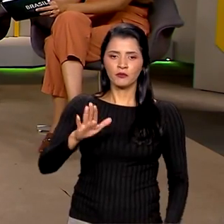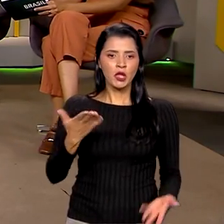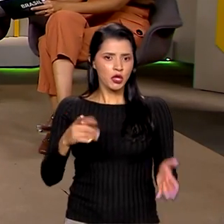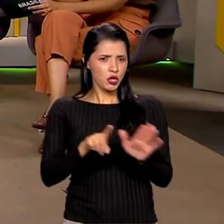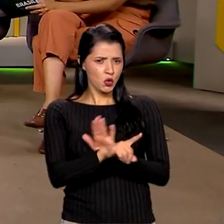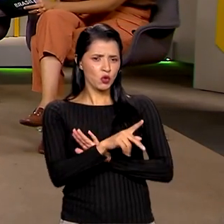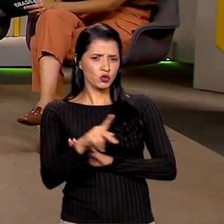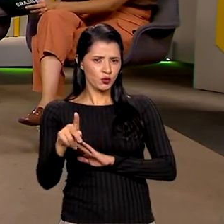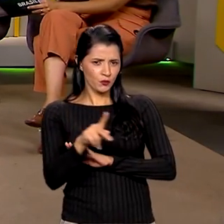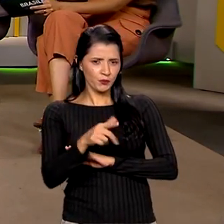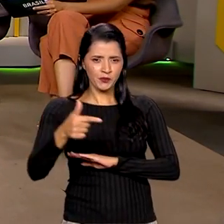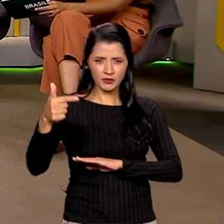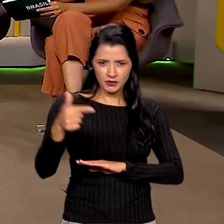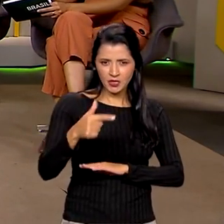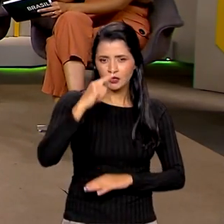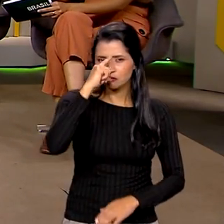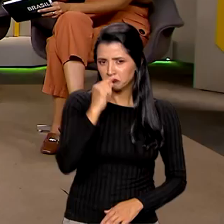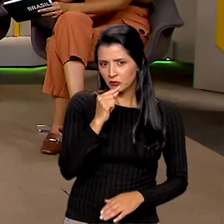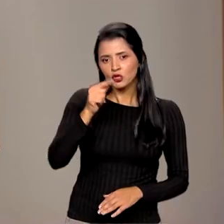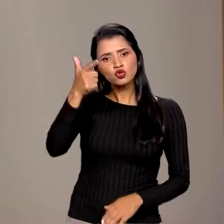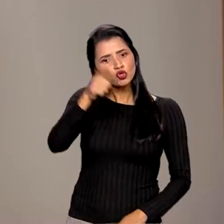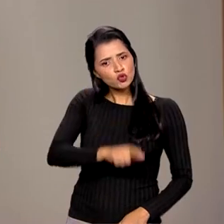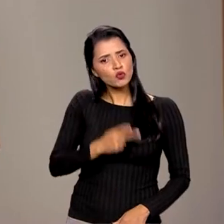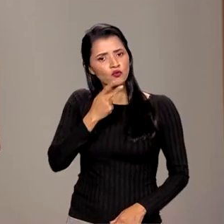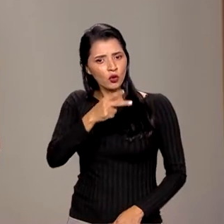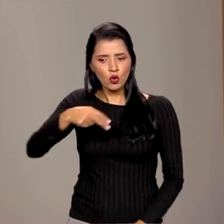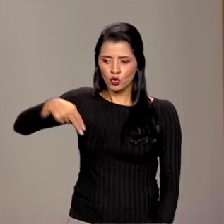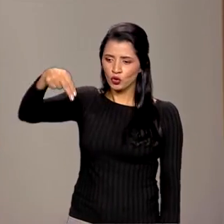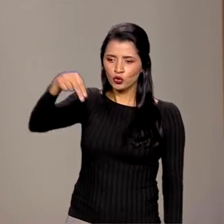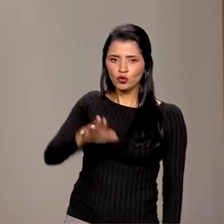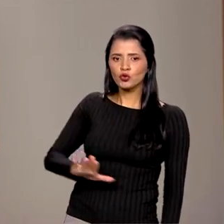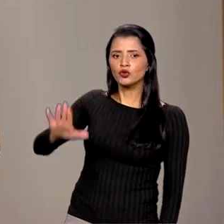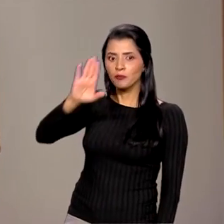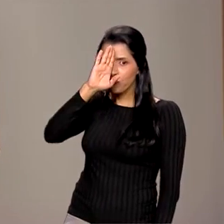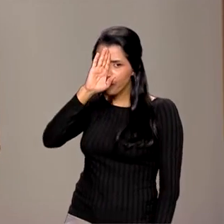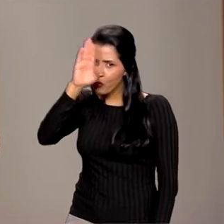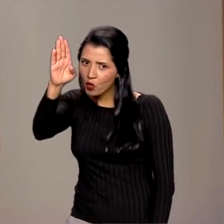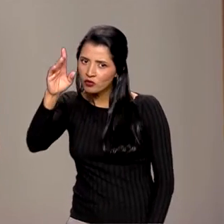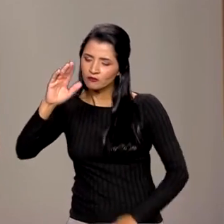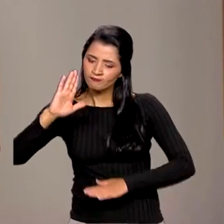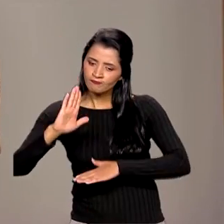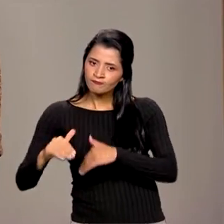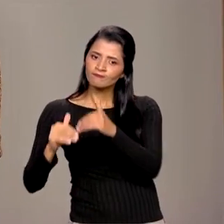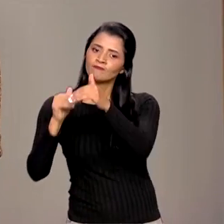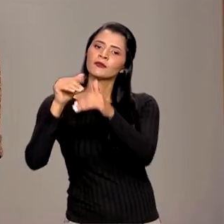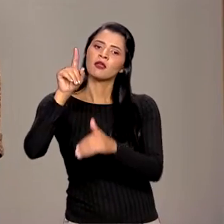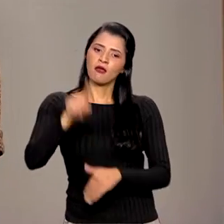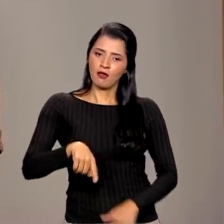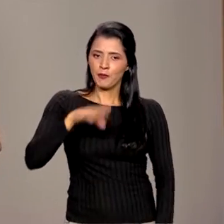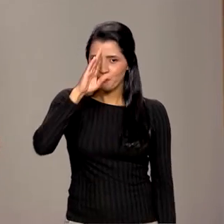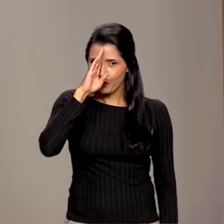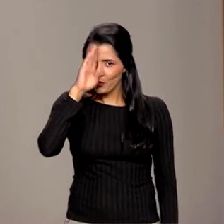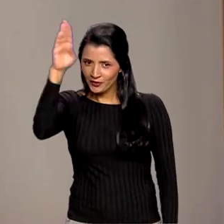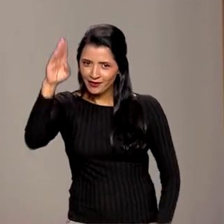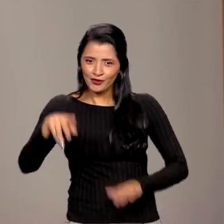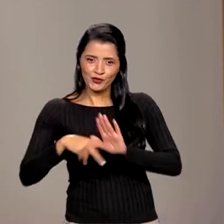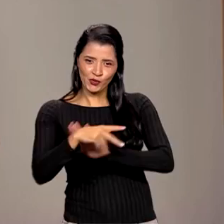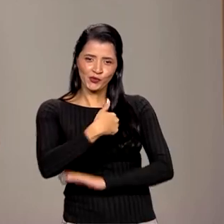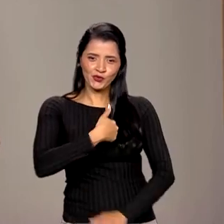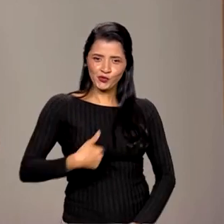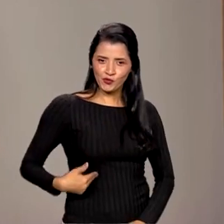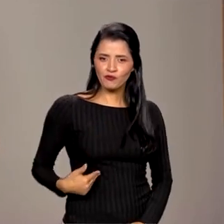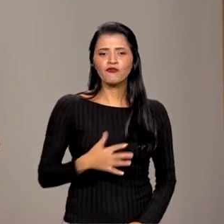discurso, voltou a afirmar que o Nordeste é uma prioridade, o desenvolvimento do Nordeste é uma prioridade do governo.